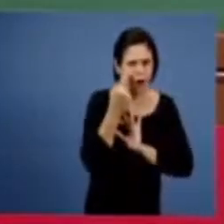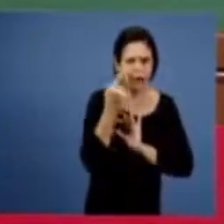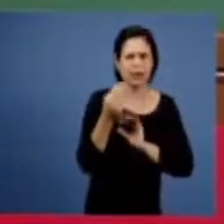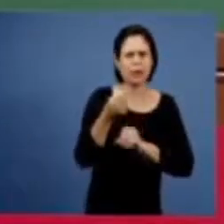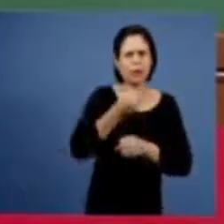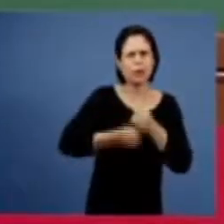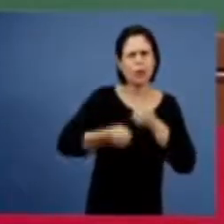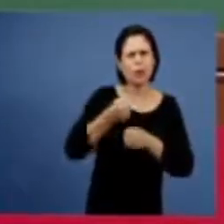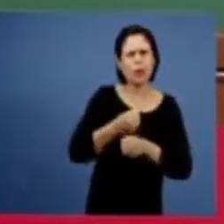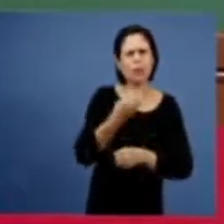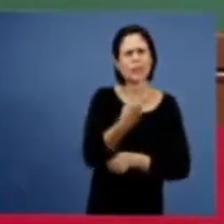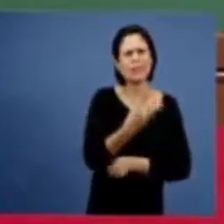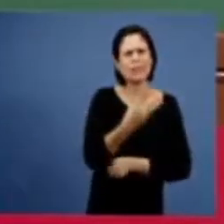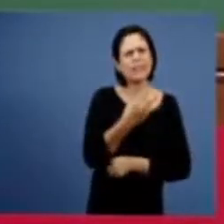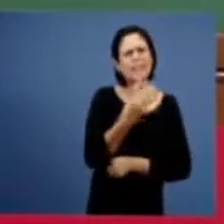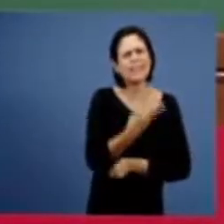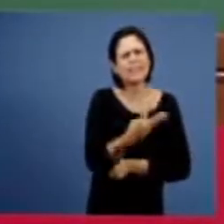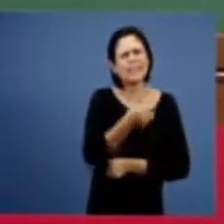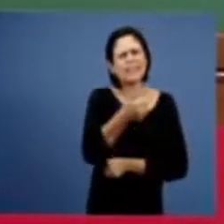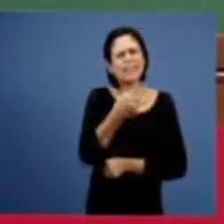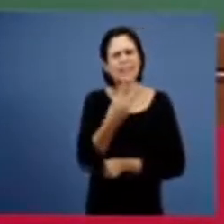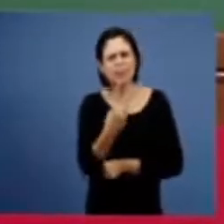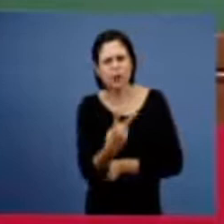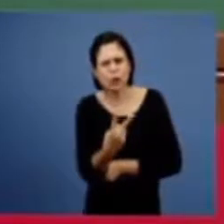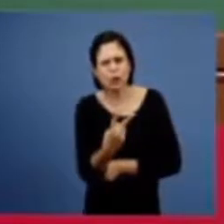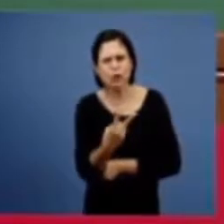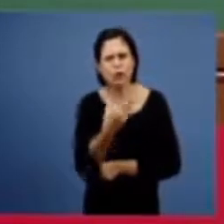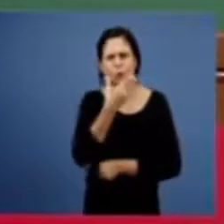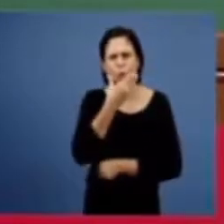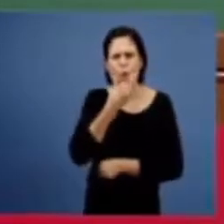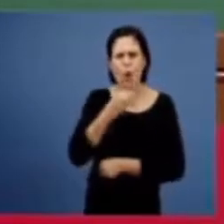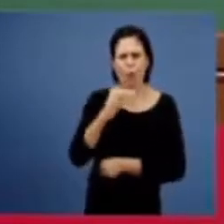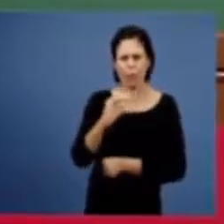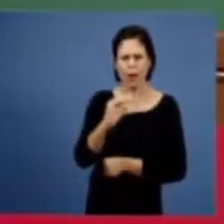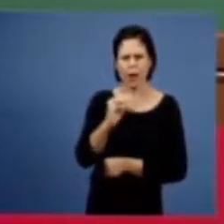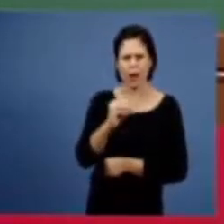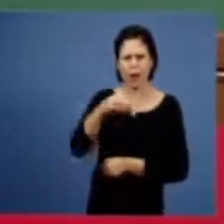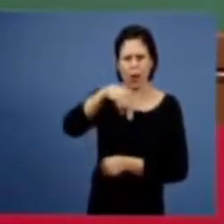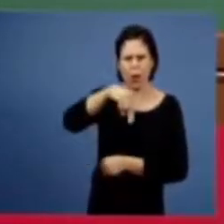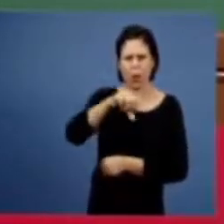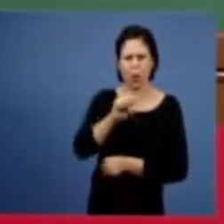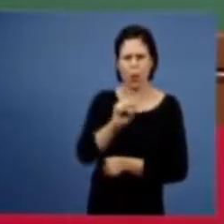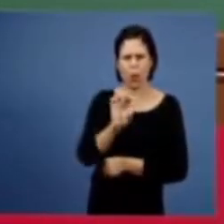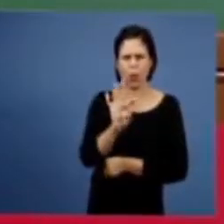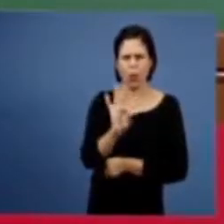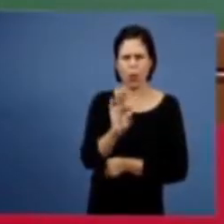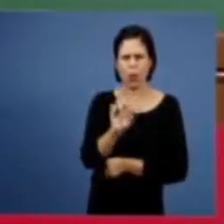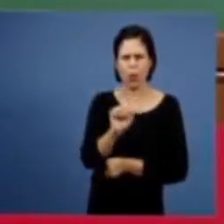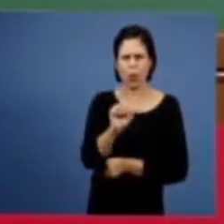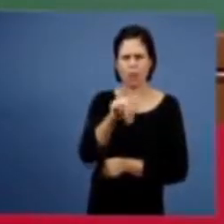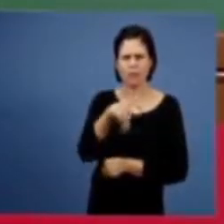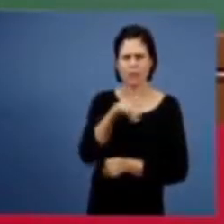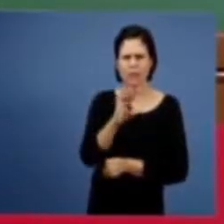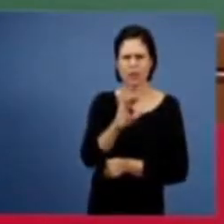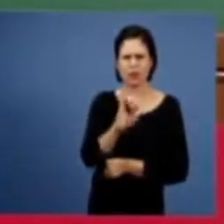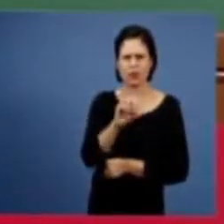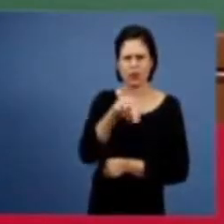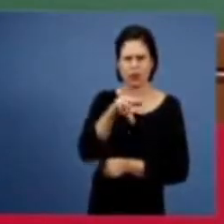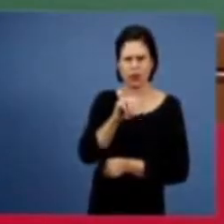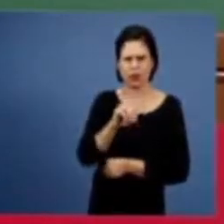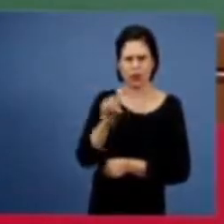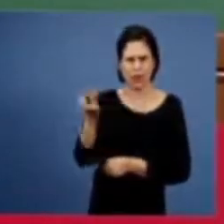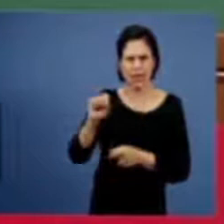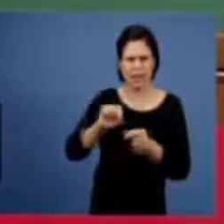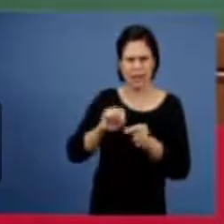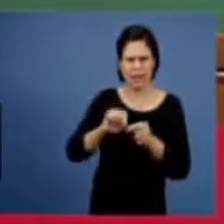Constantino fez o edito de Milão mas a notícia de que os